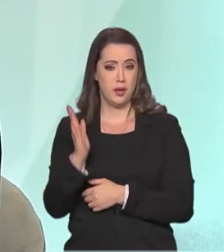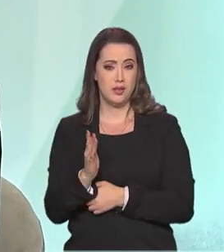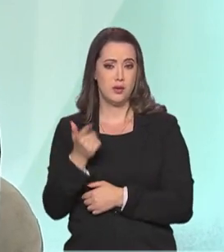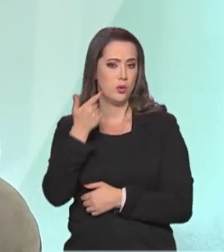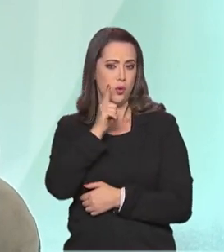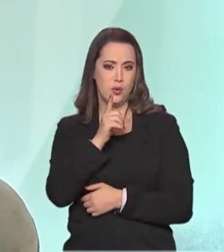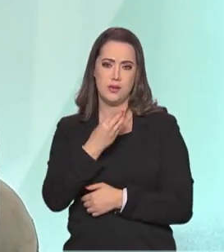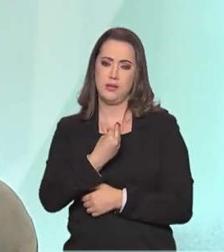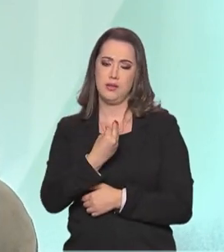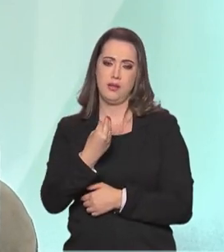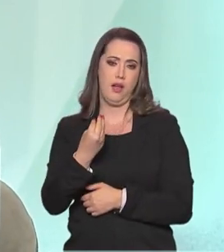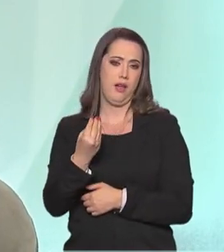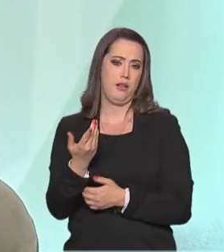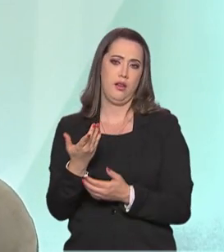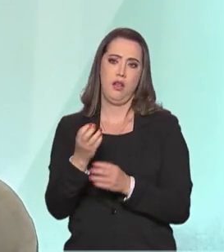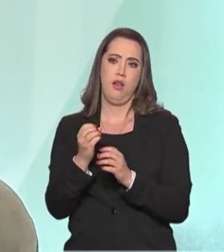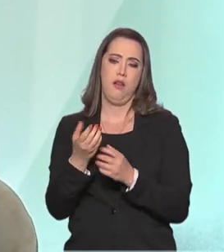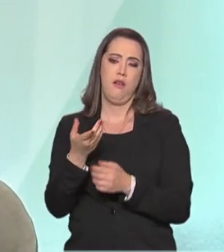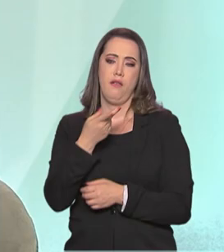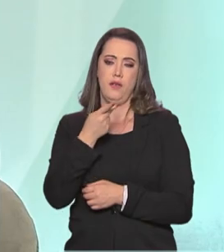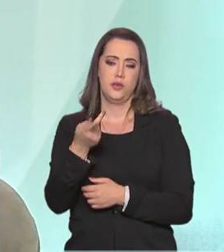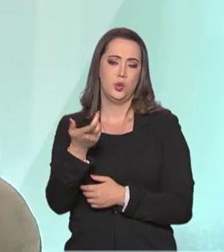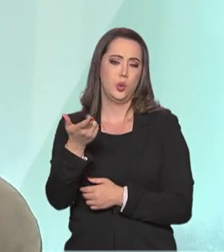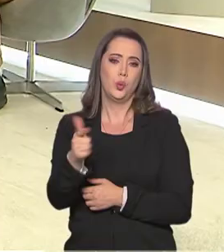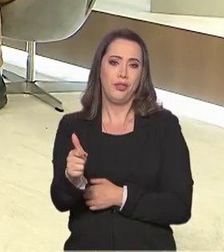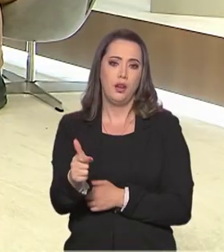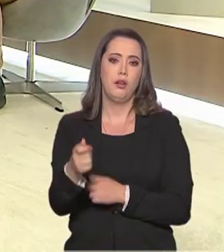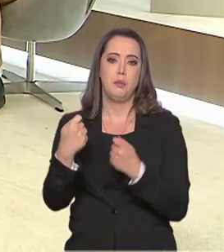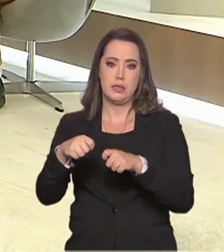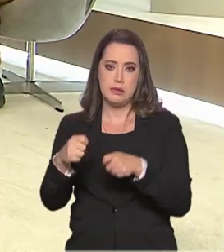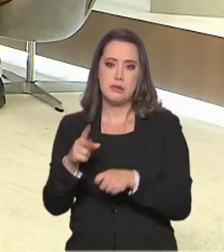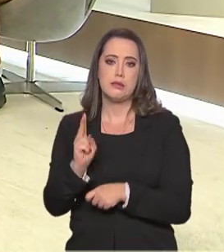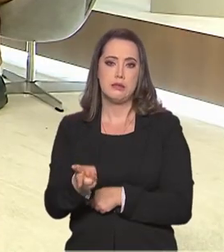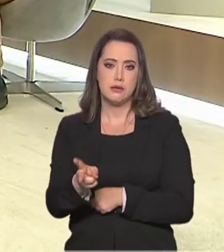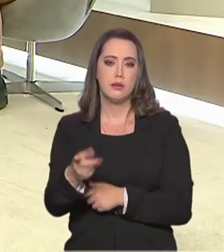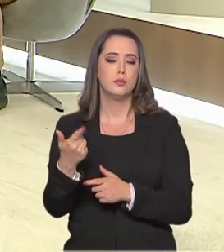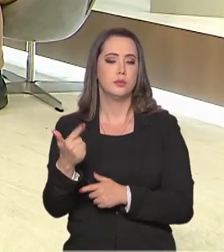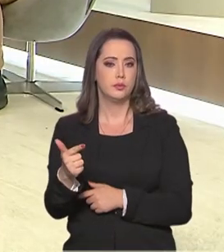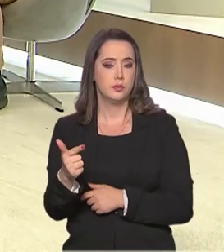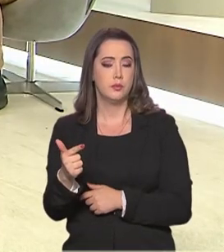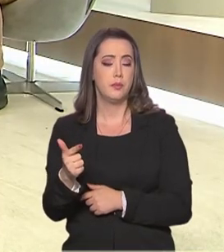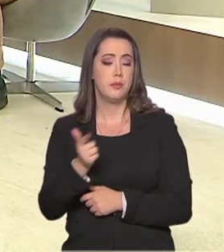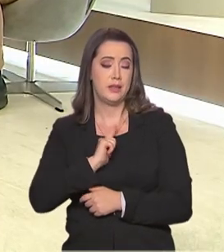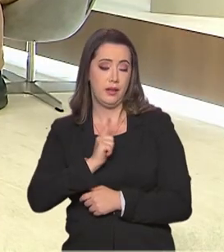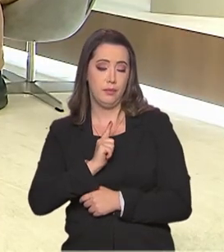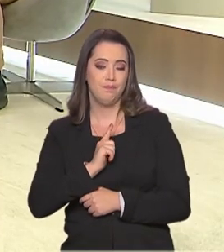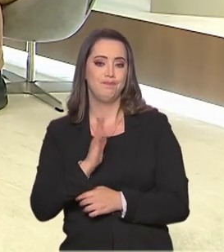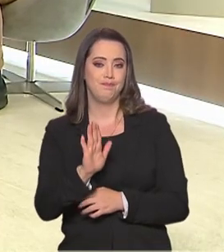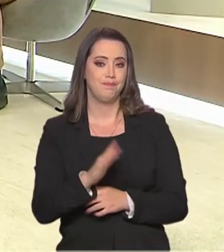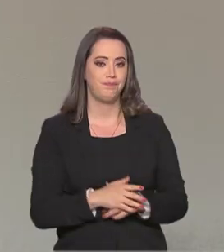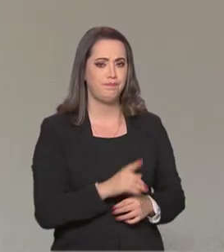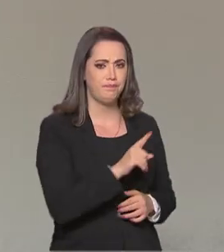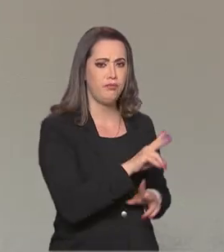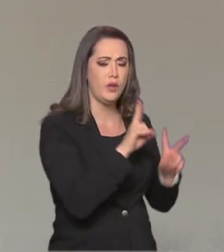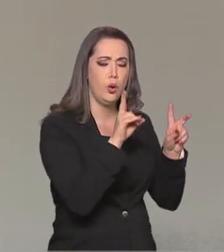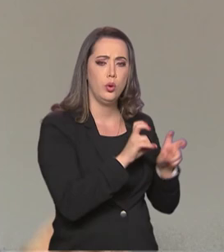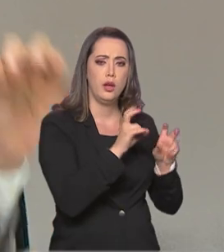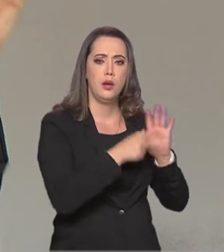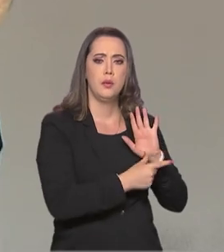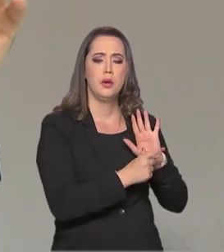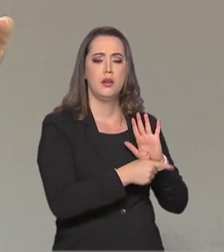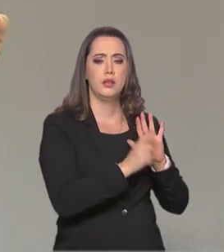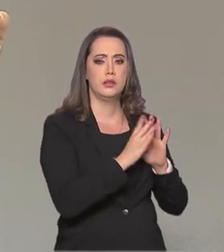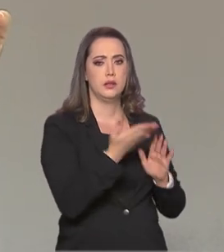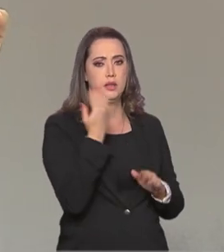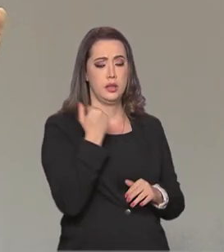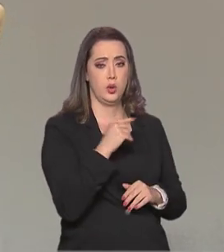o esporte de alto rendimento, que é o caso dos bolsistas atletas. Eu queria puxar uma questão que o senhor abordou agora há pouco. O